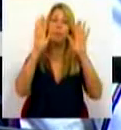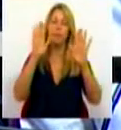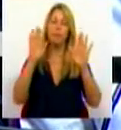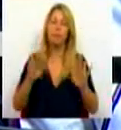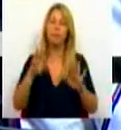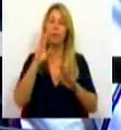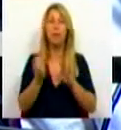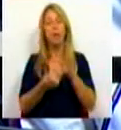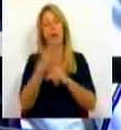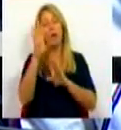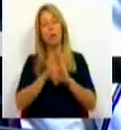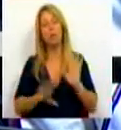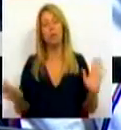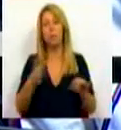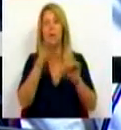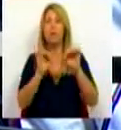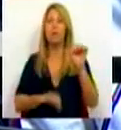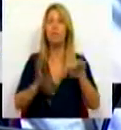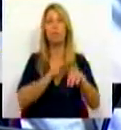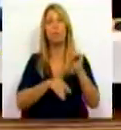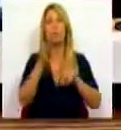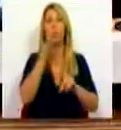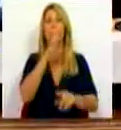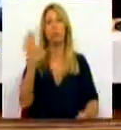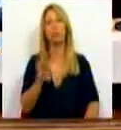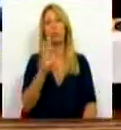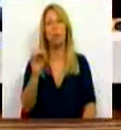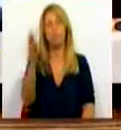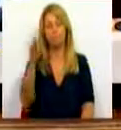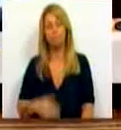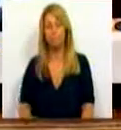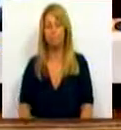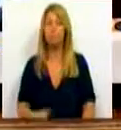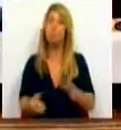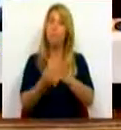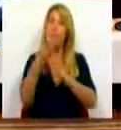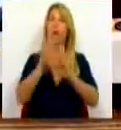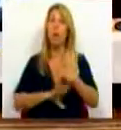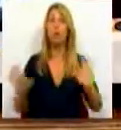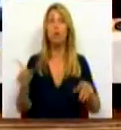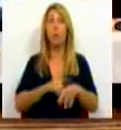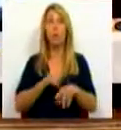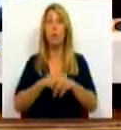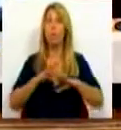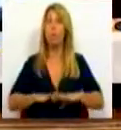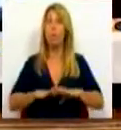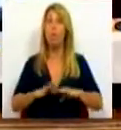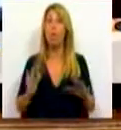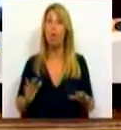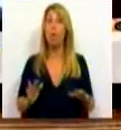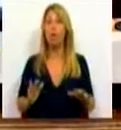criar condições para a intervenção do Sr. Deputado João Galamba. Vamos criar condições. O tempo está parado.